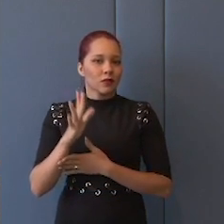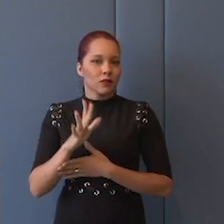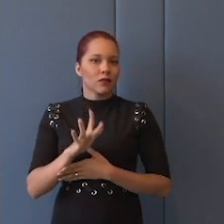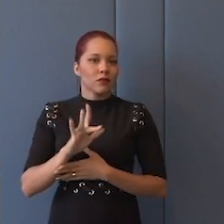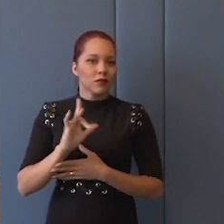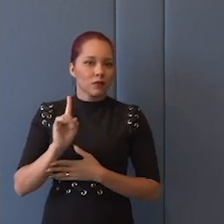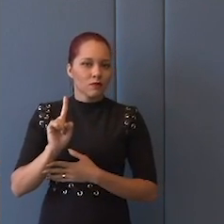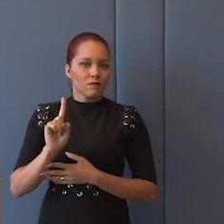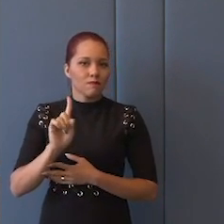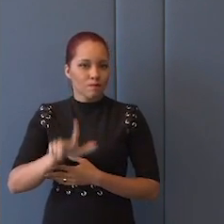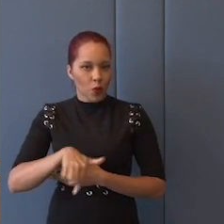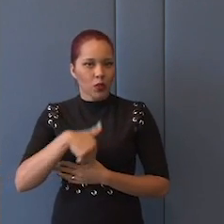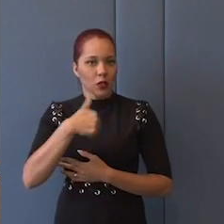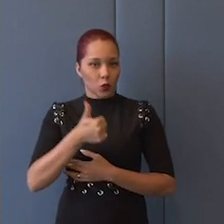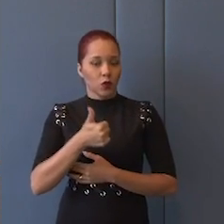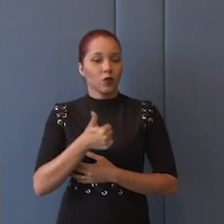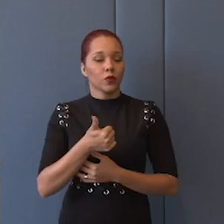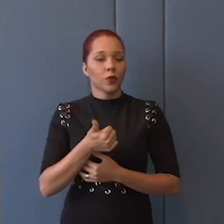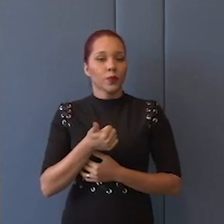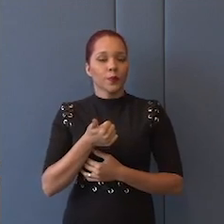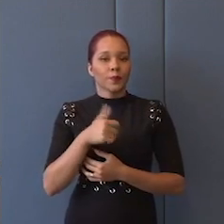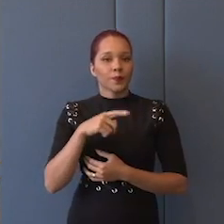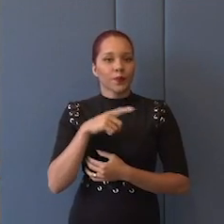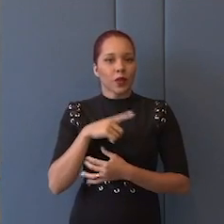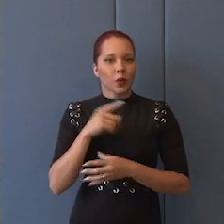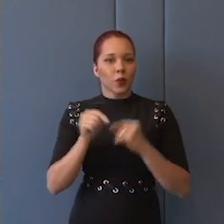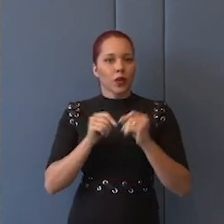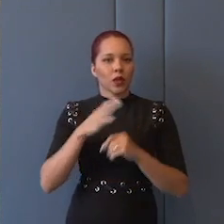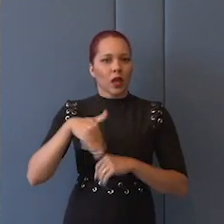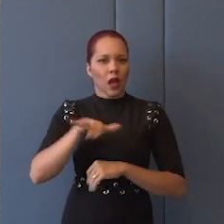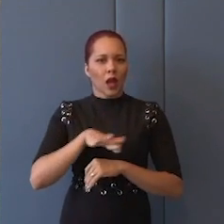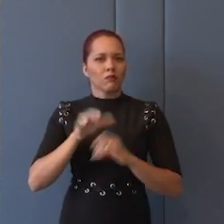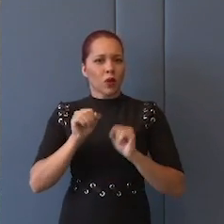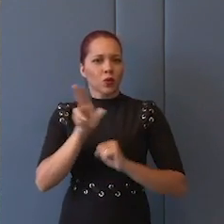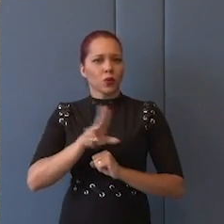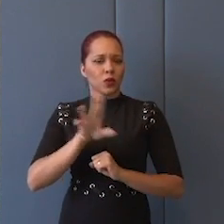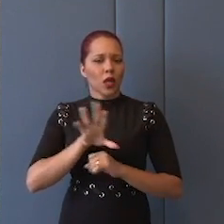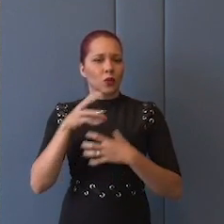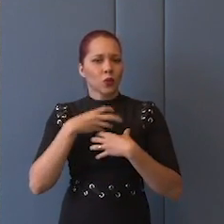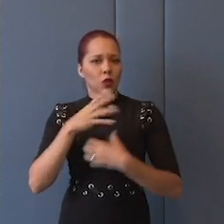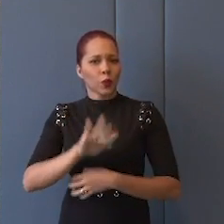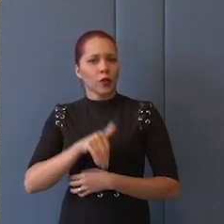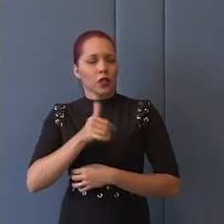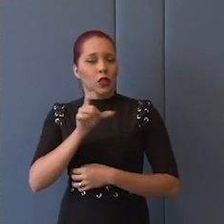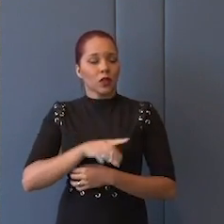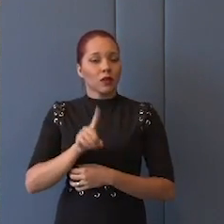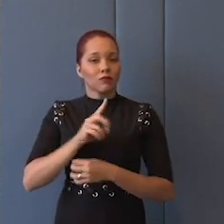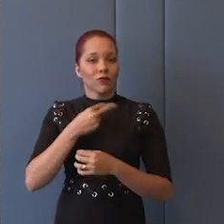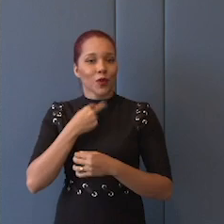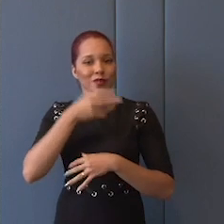Quando tem boas lideranças nesses organismos, seus secretariados, pode ser usado de maneira positiva, mas sem esquecer esse caráter